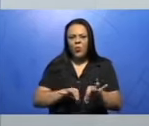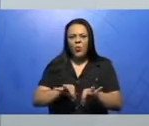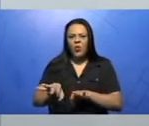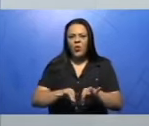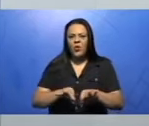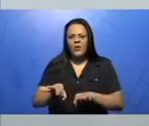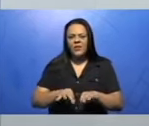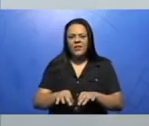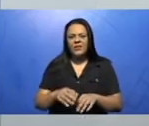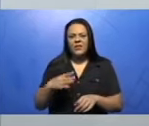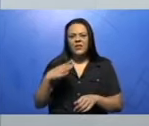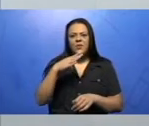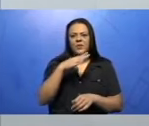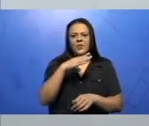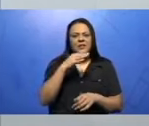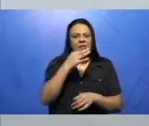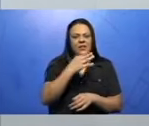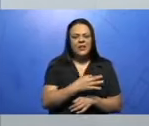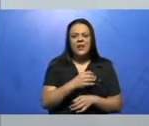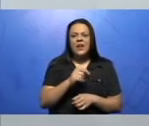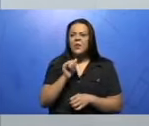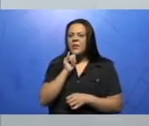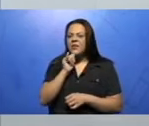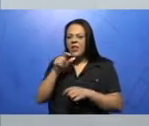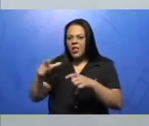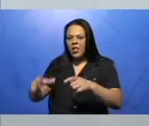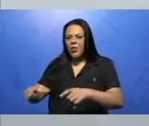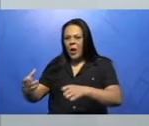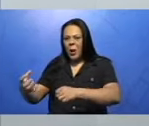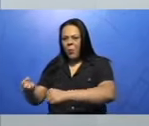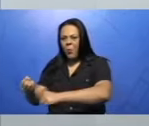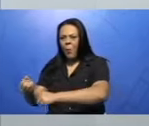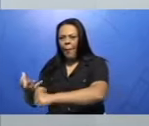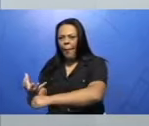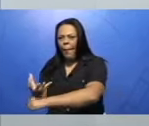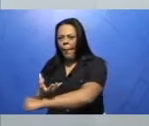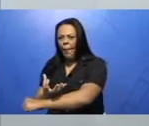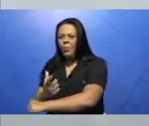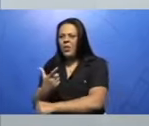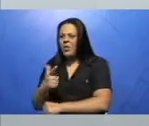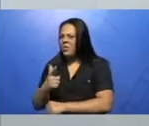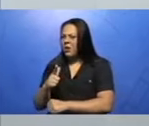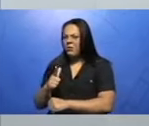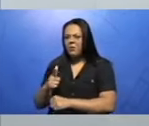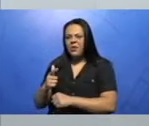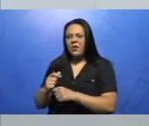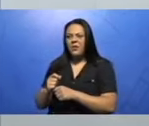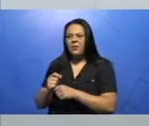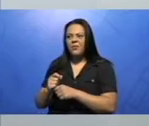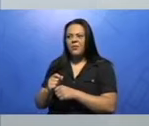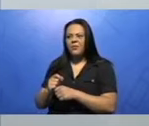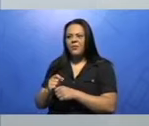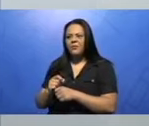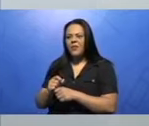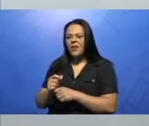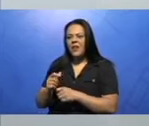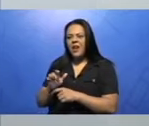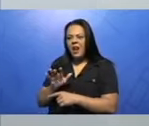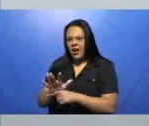praticamente não há a presença de pecuária, muito pequena, e também a ausência de tecnologia. Nas duas últimas décadas,